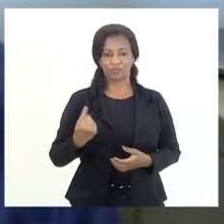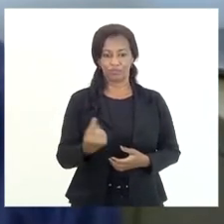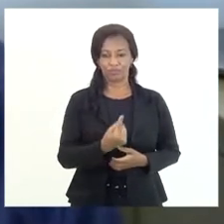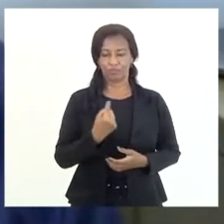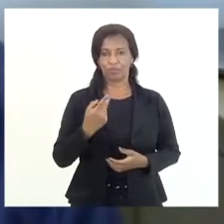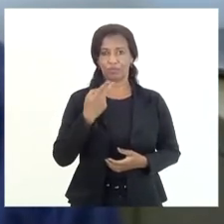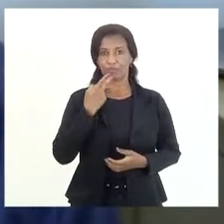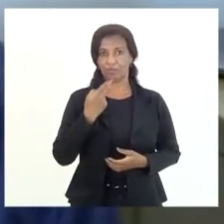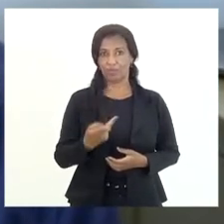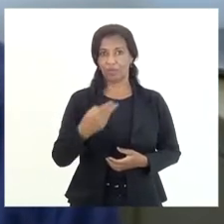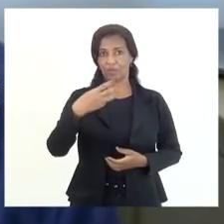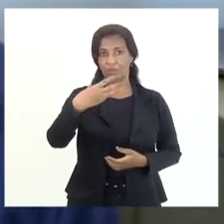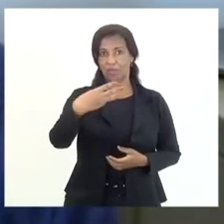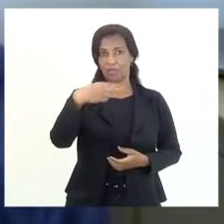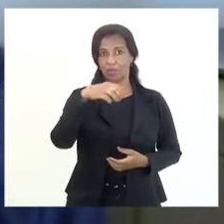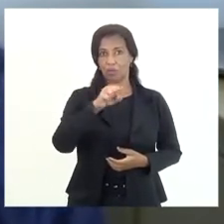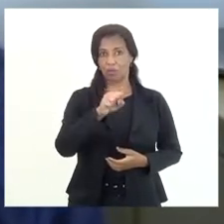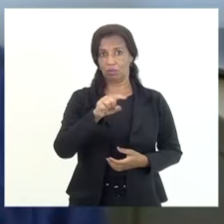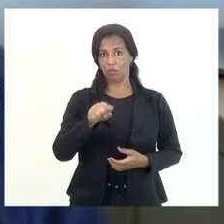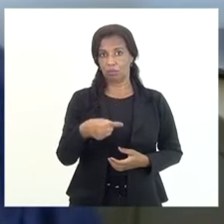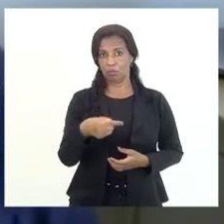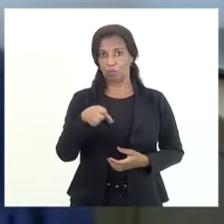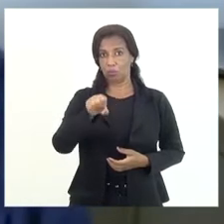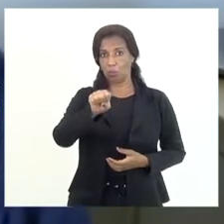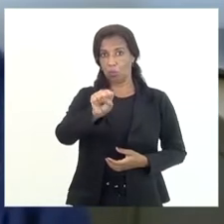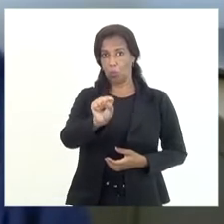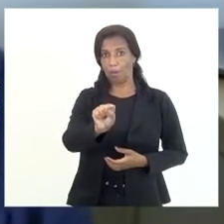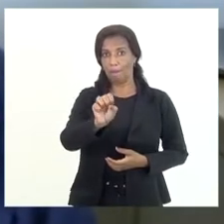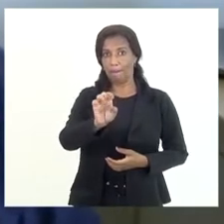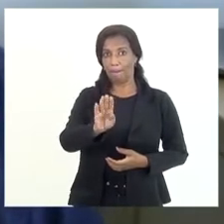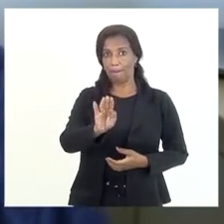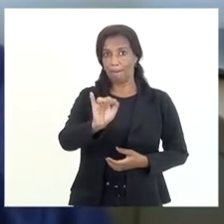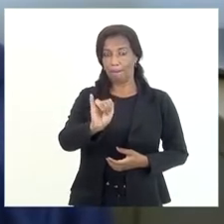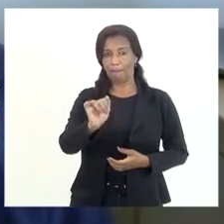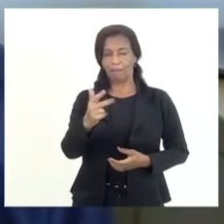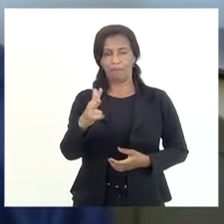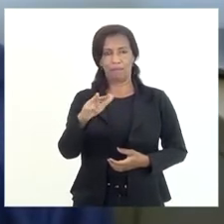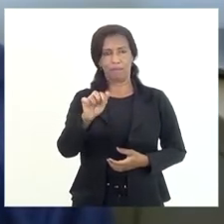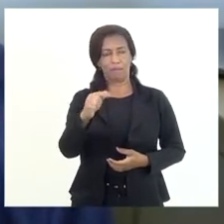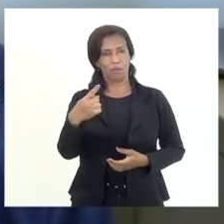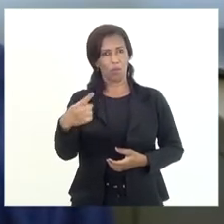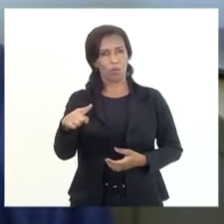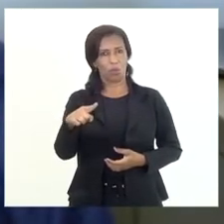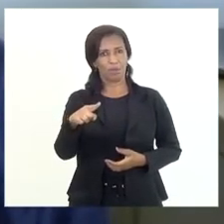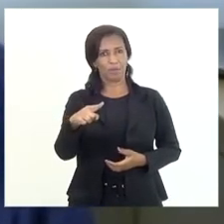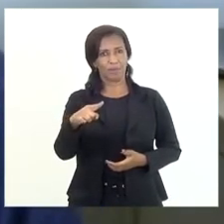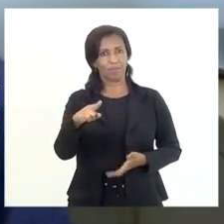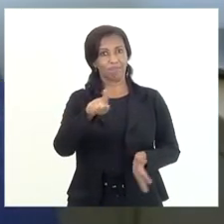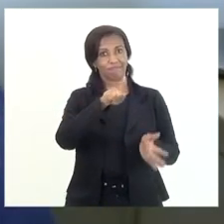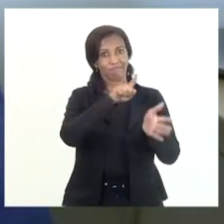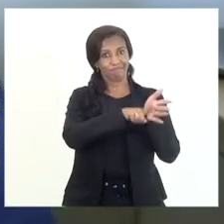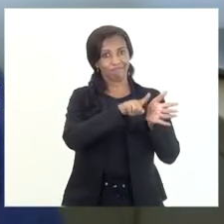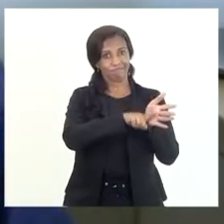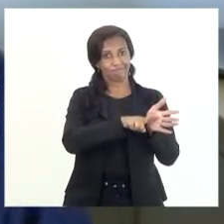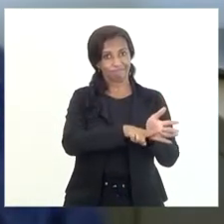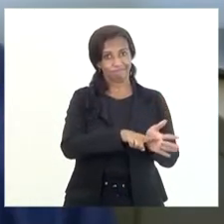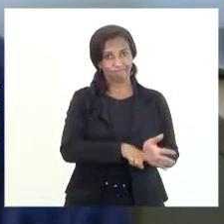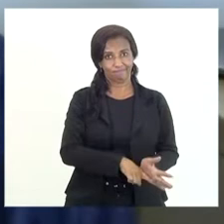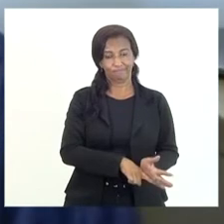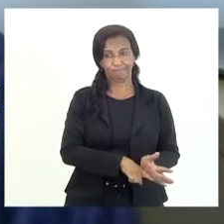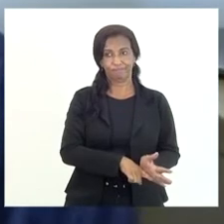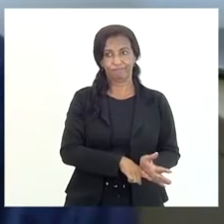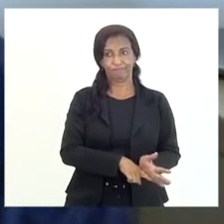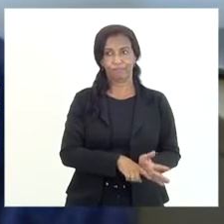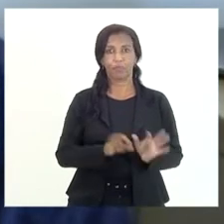38,8 bilhões de reais a menos, o que é praticamente